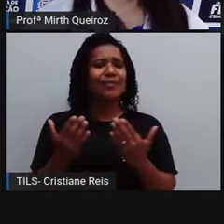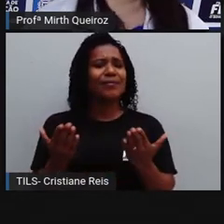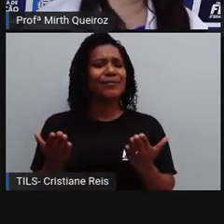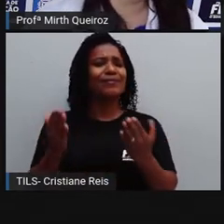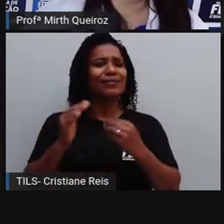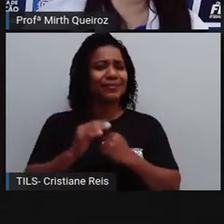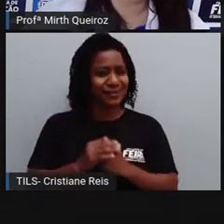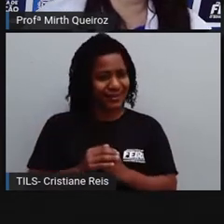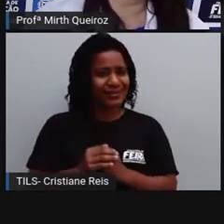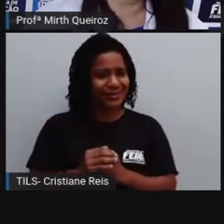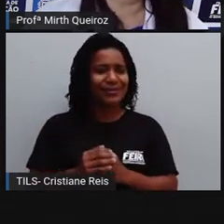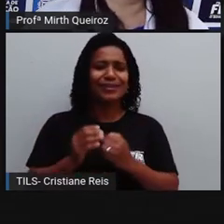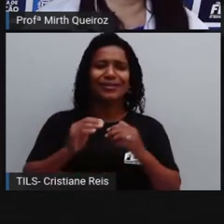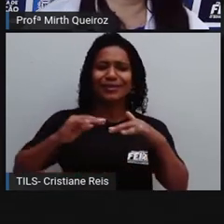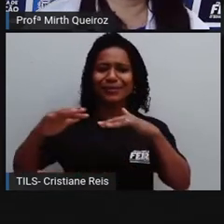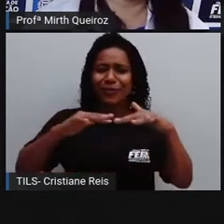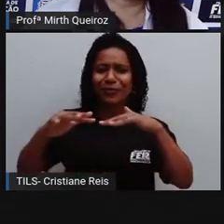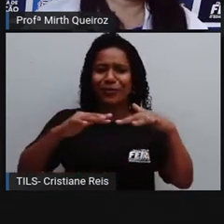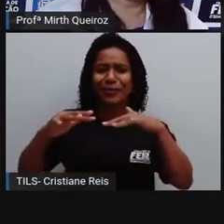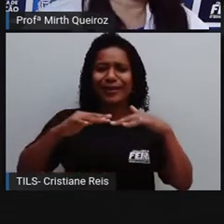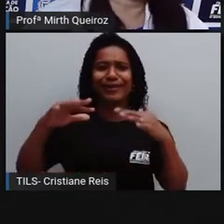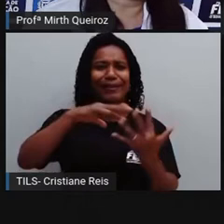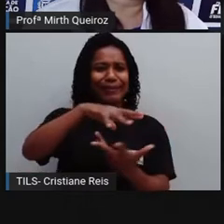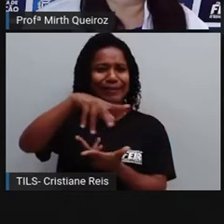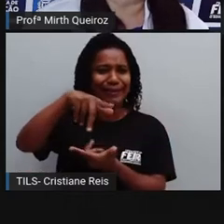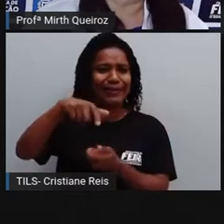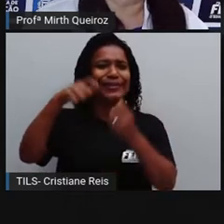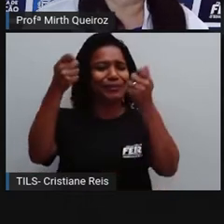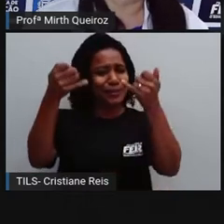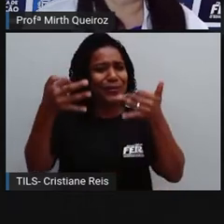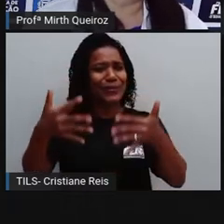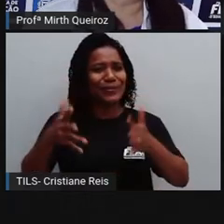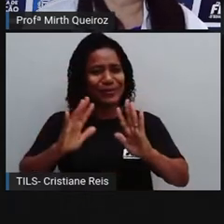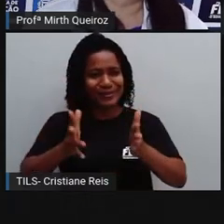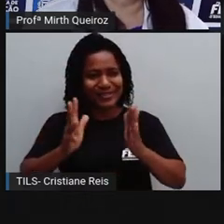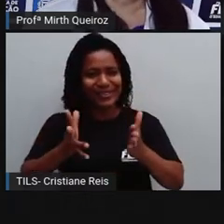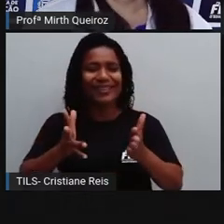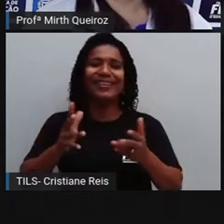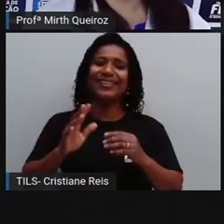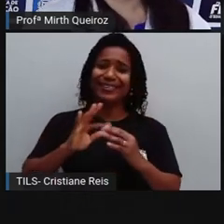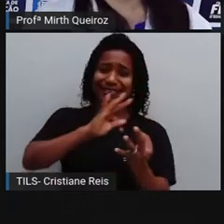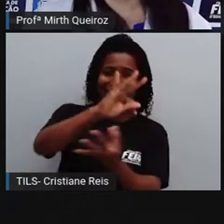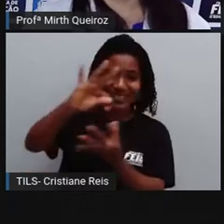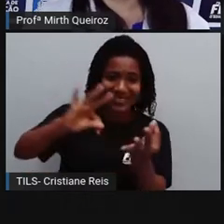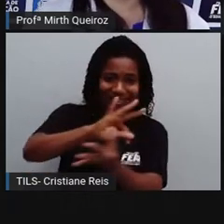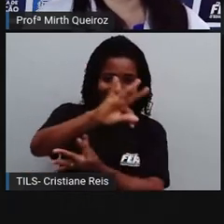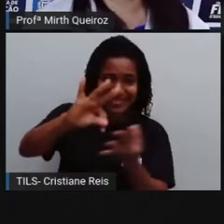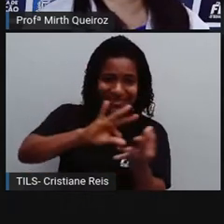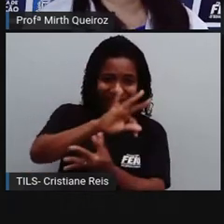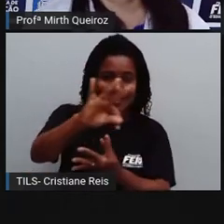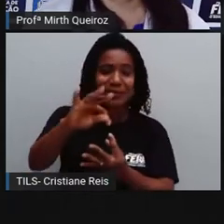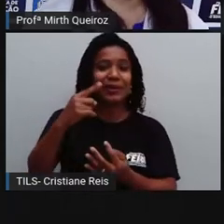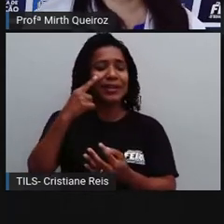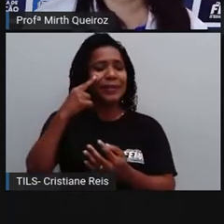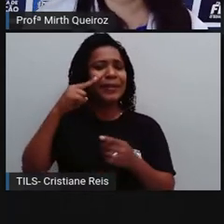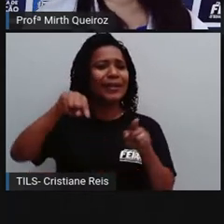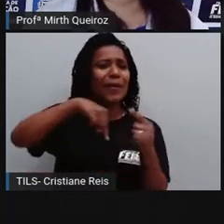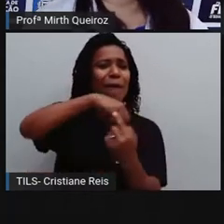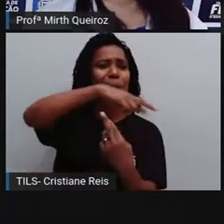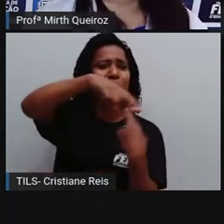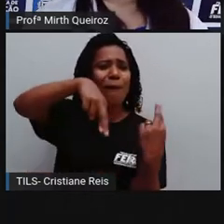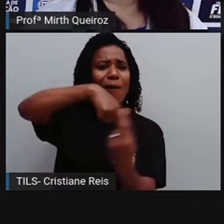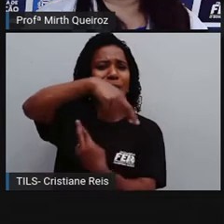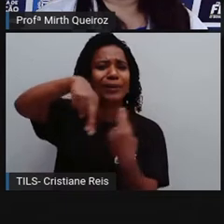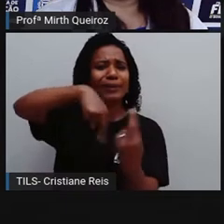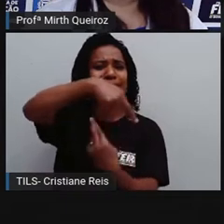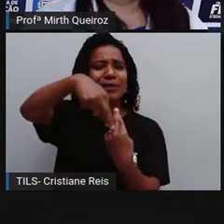venho falando sobre os movimentos, né? A gente já falou muito sobre o movimento de translação, mas e o de rotação? O que é